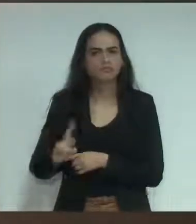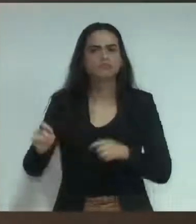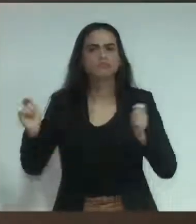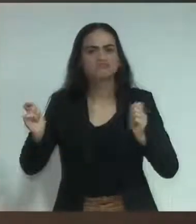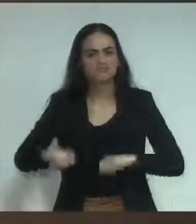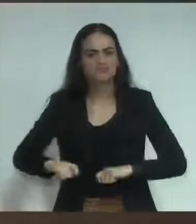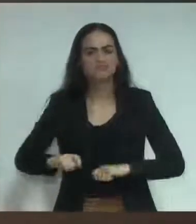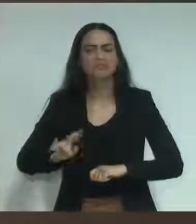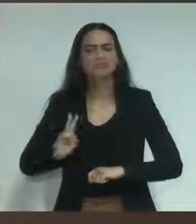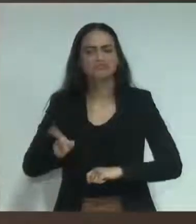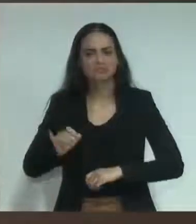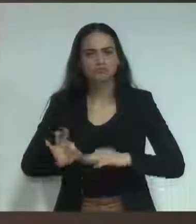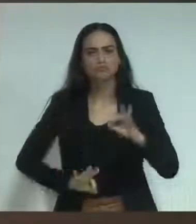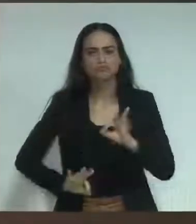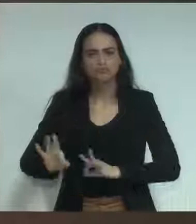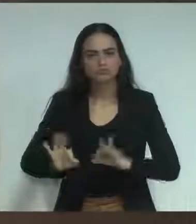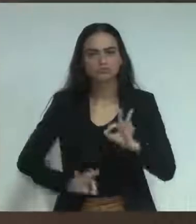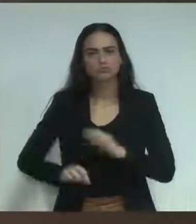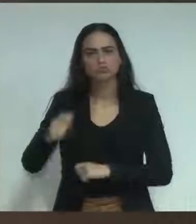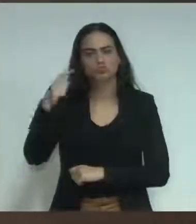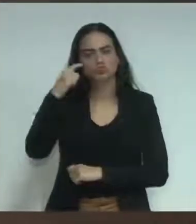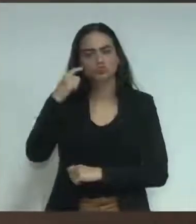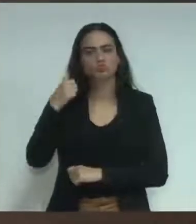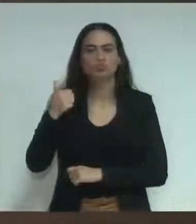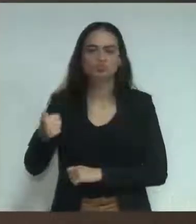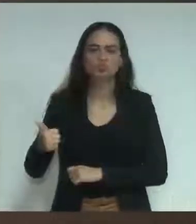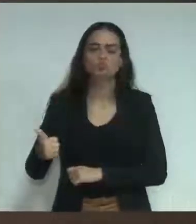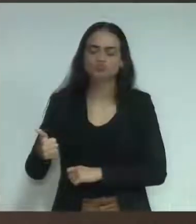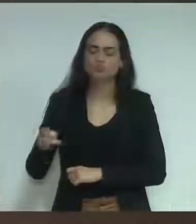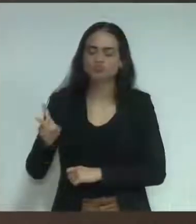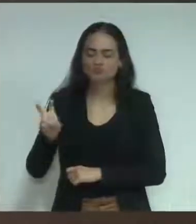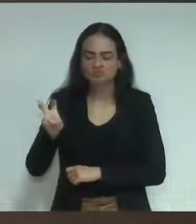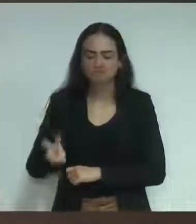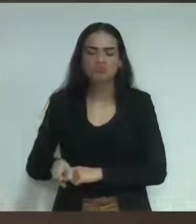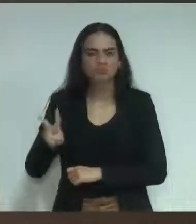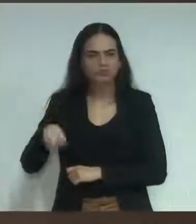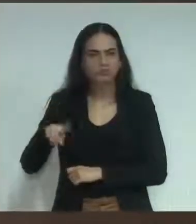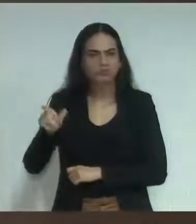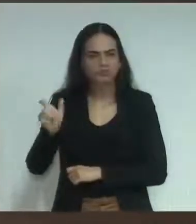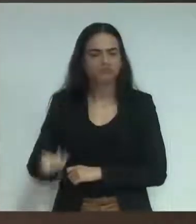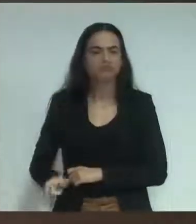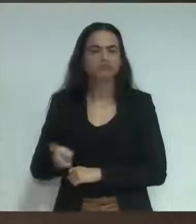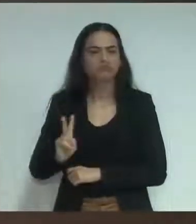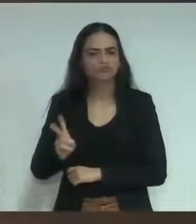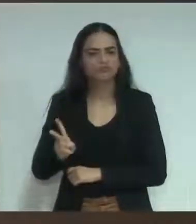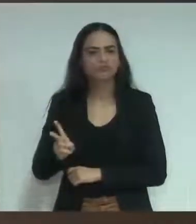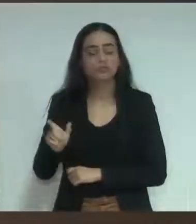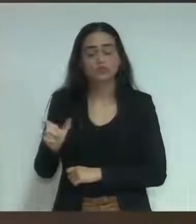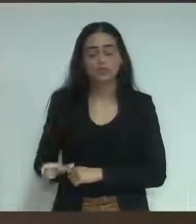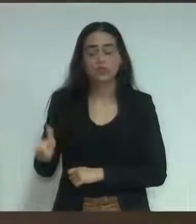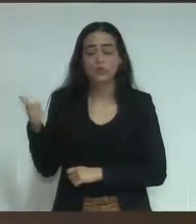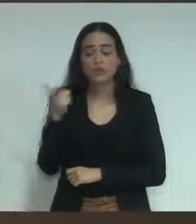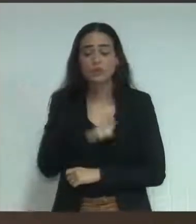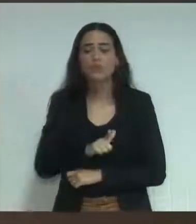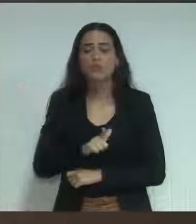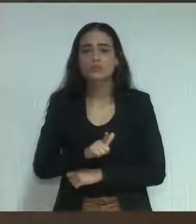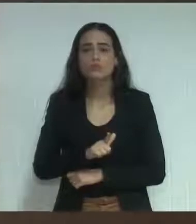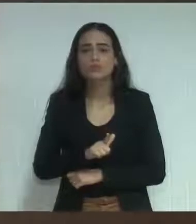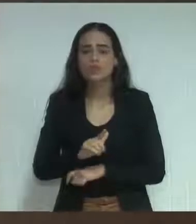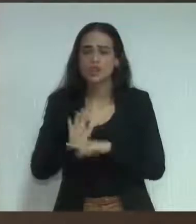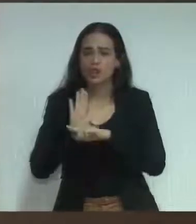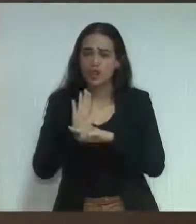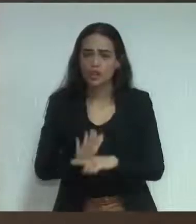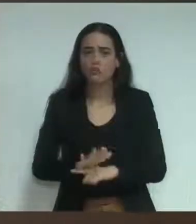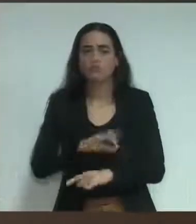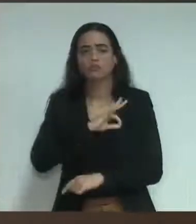preparada, equilibrada, ponderada, e que consiga atender a necessidade da corporação, dos